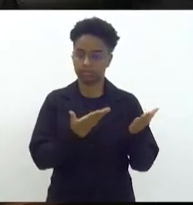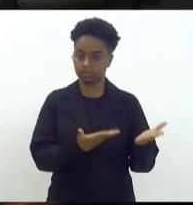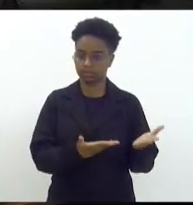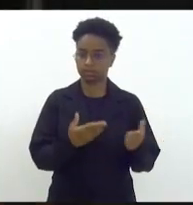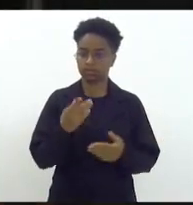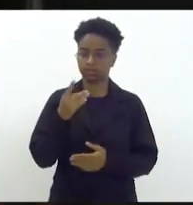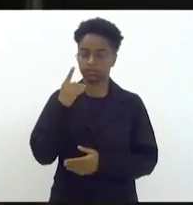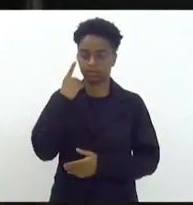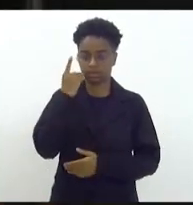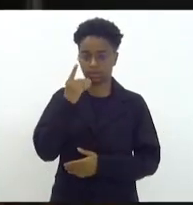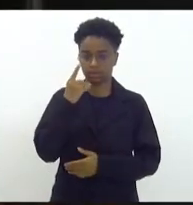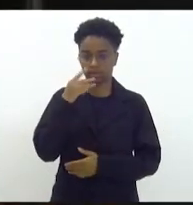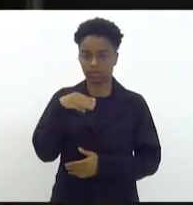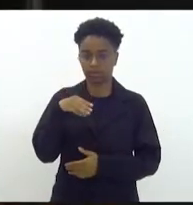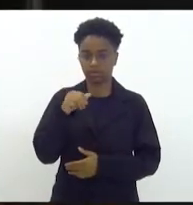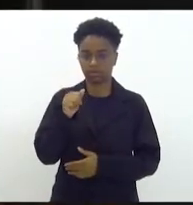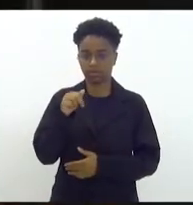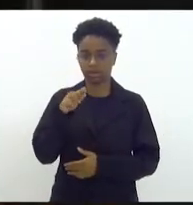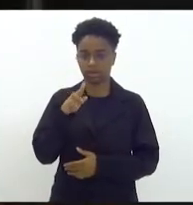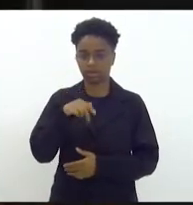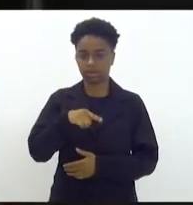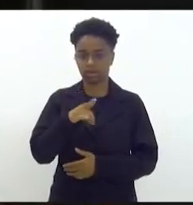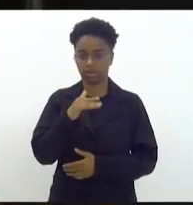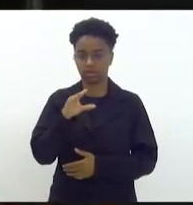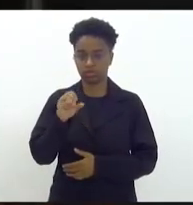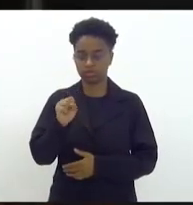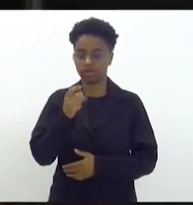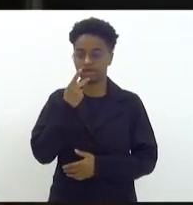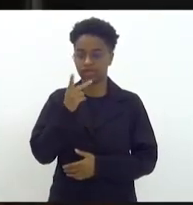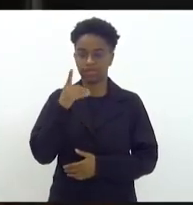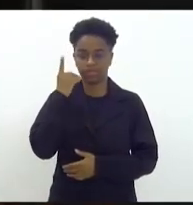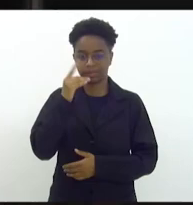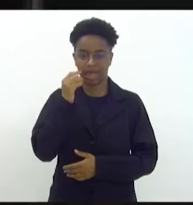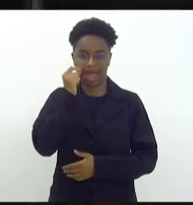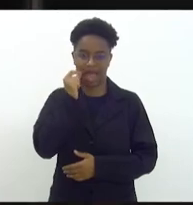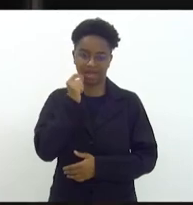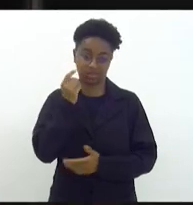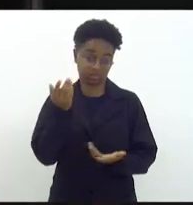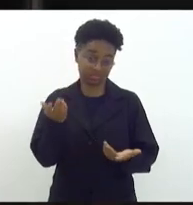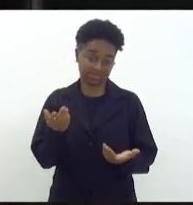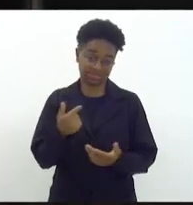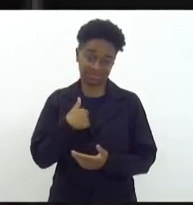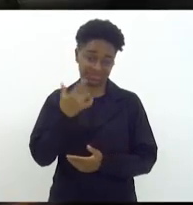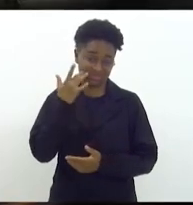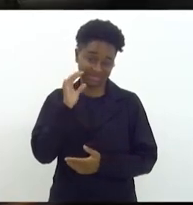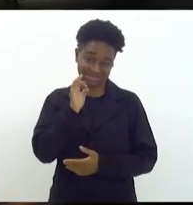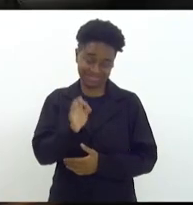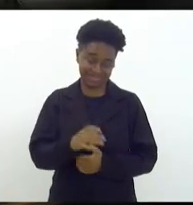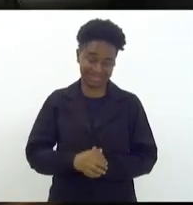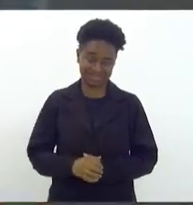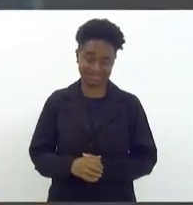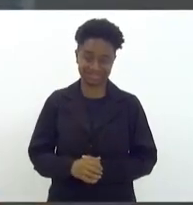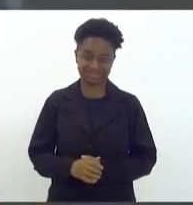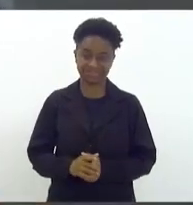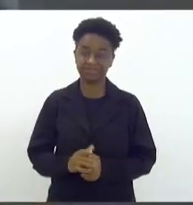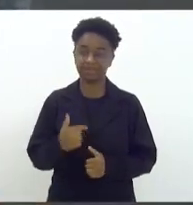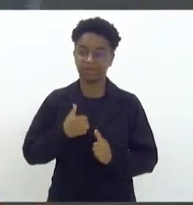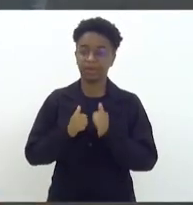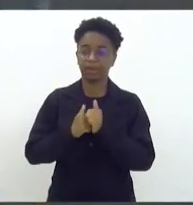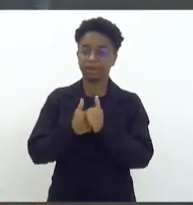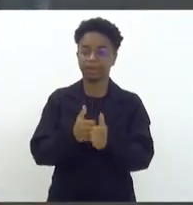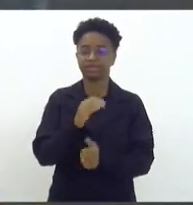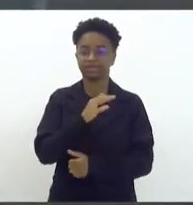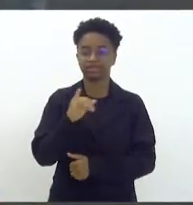Marquinhos disse que é o deputado Rato. Não sei se é Ratinho ou Rato. Senhora presidente, acompanha o parecer da